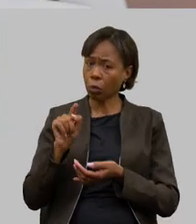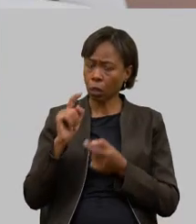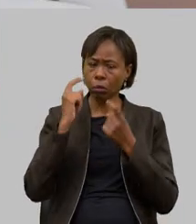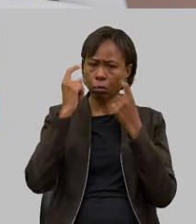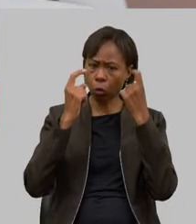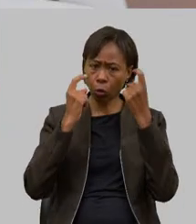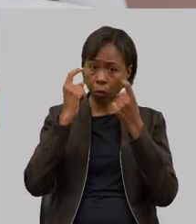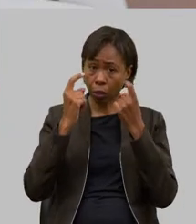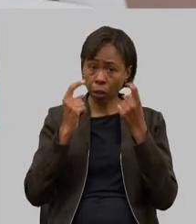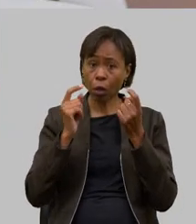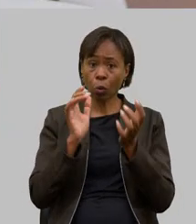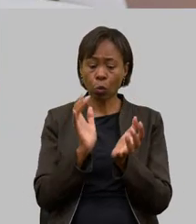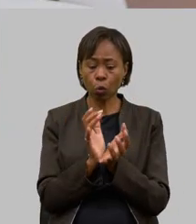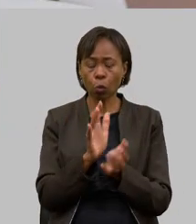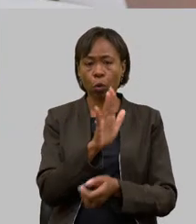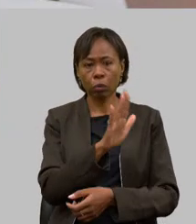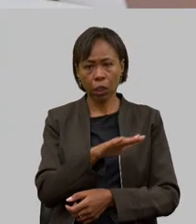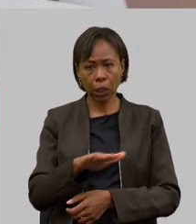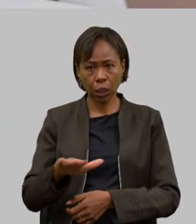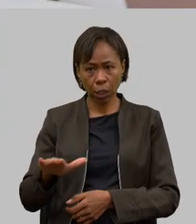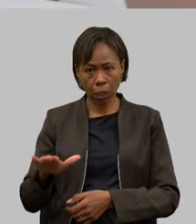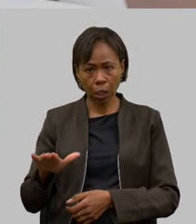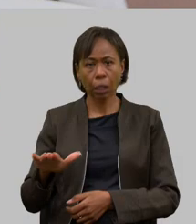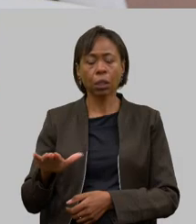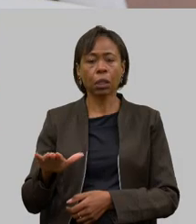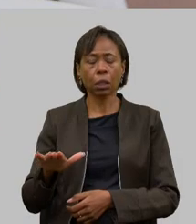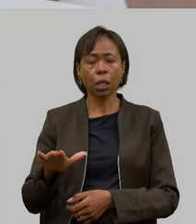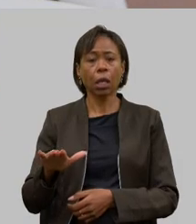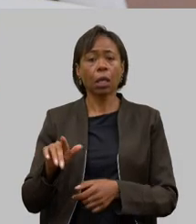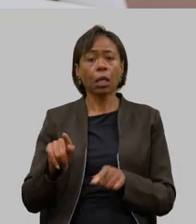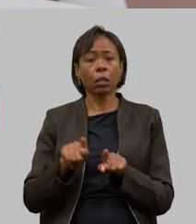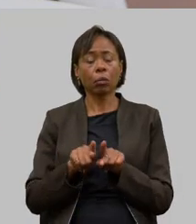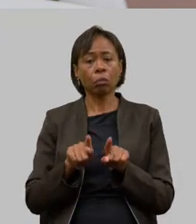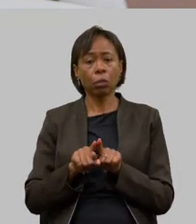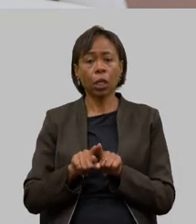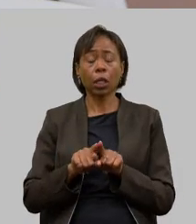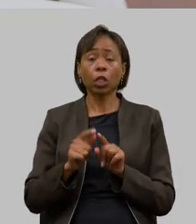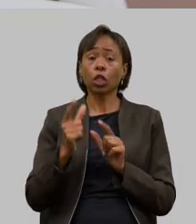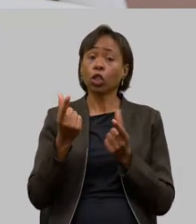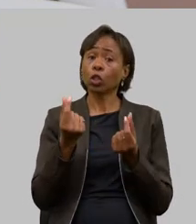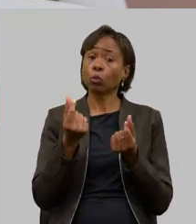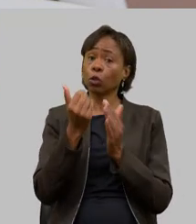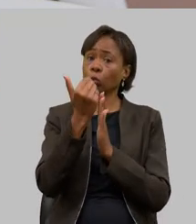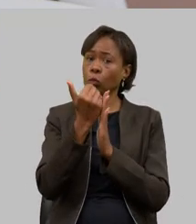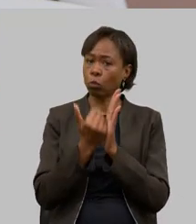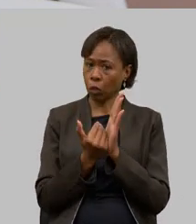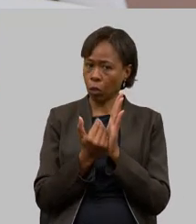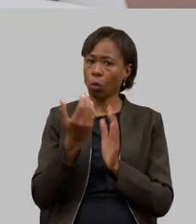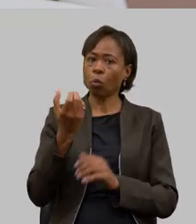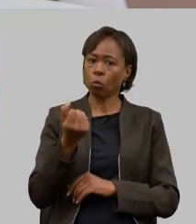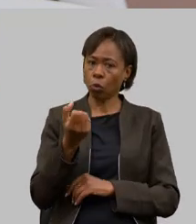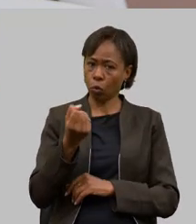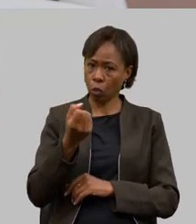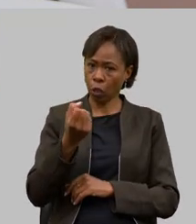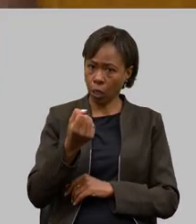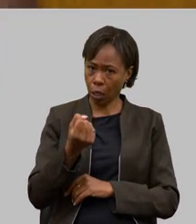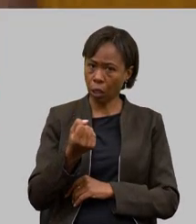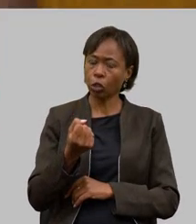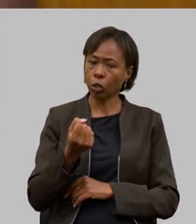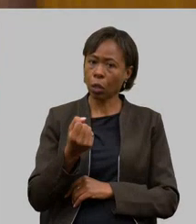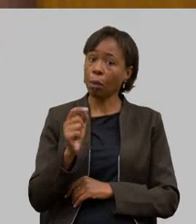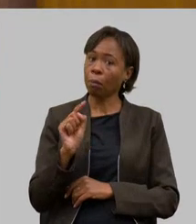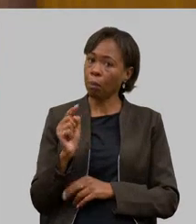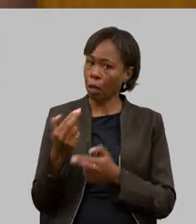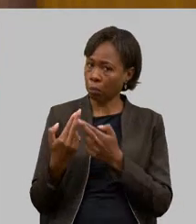as crianças a preocupação na redução do valor do leite mas de maneira responsável não como faz o